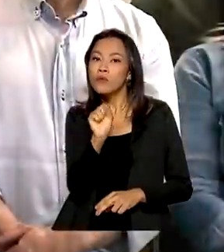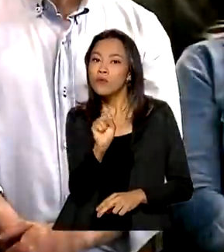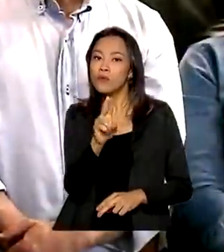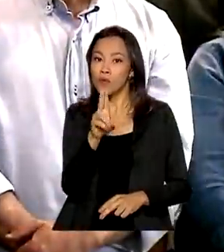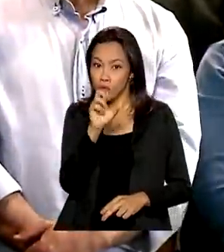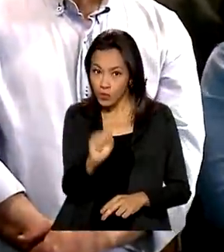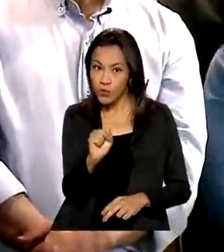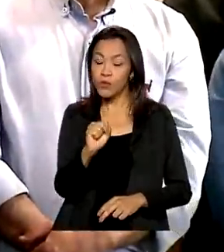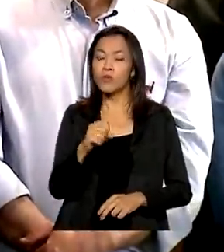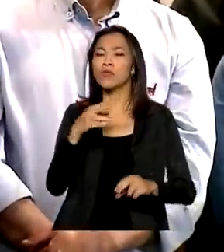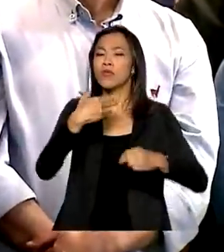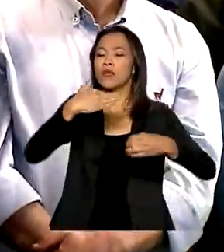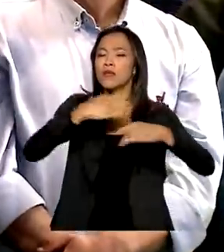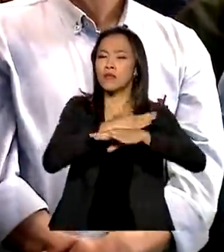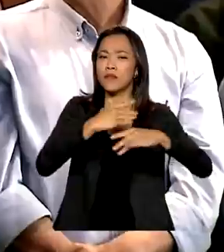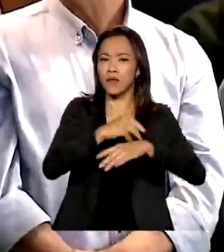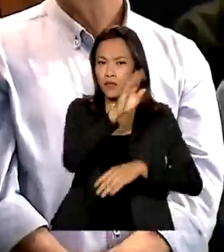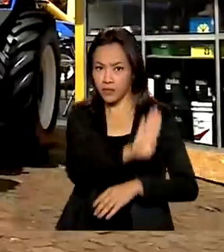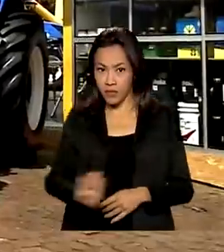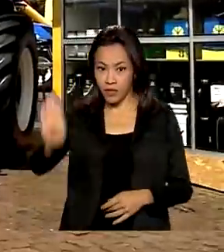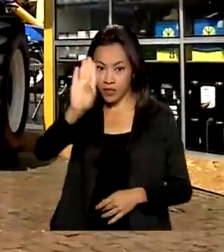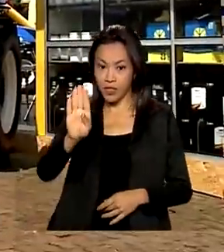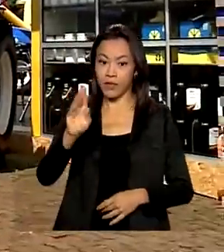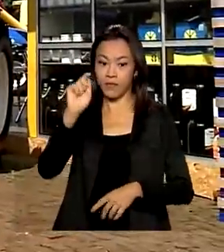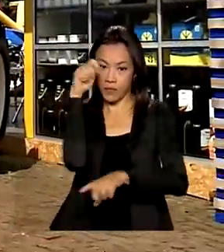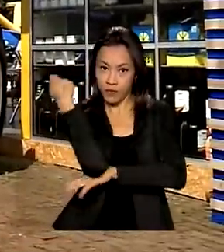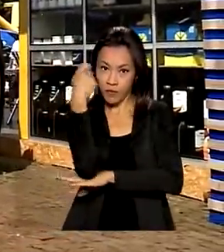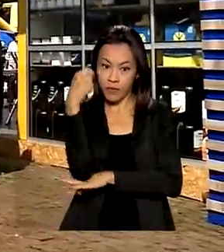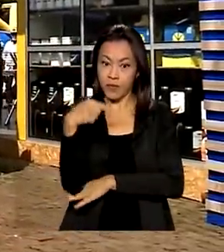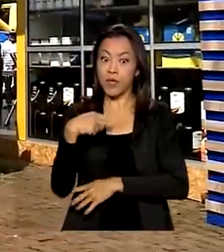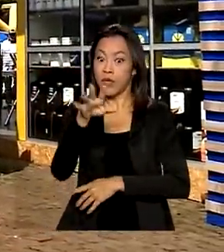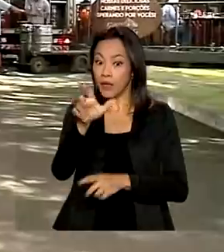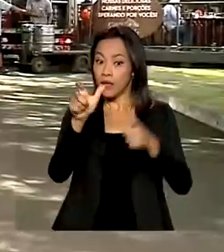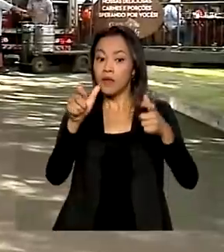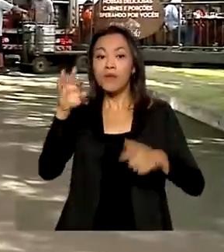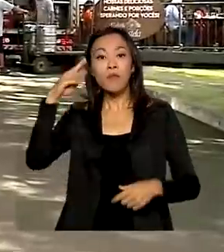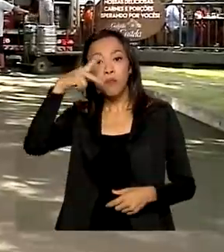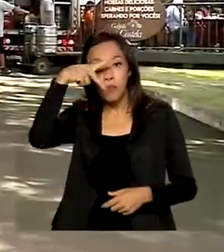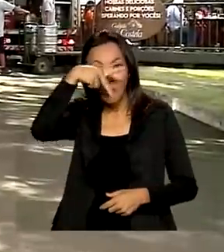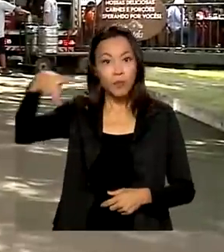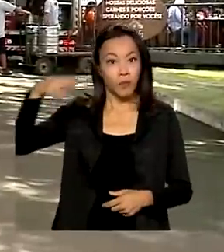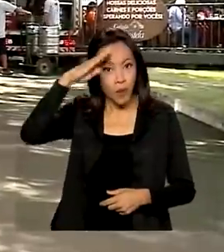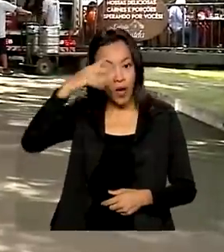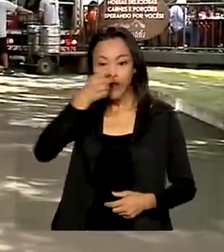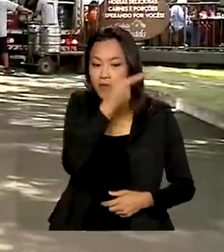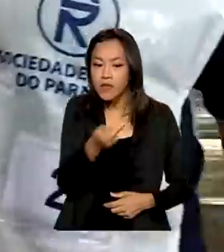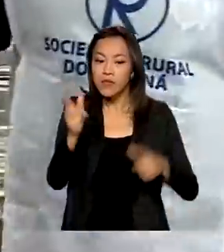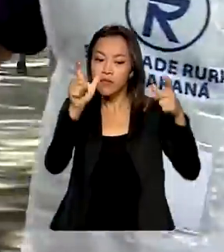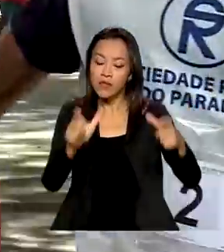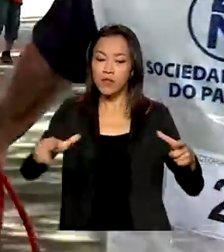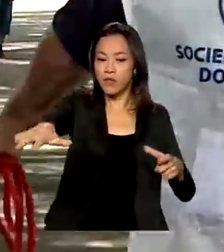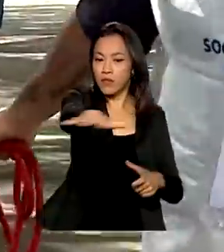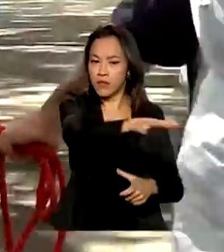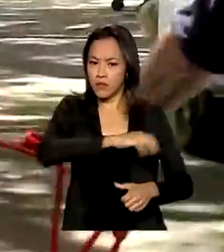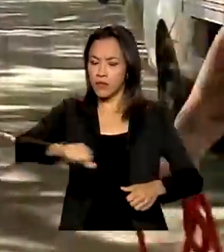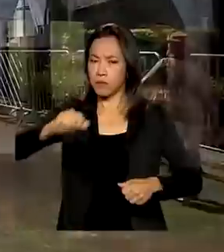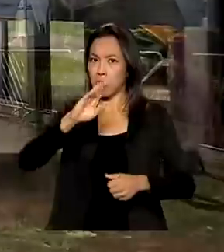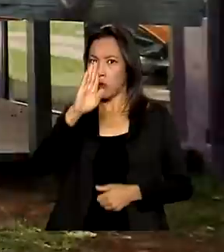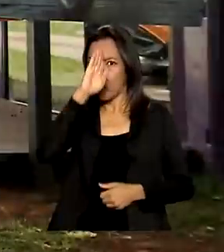No Paraná, o presidente visita a Expo Londrina, um dos maiores eventos agropecuários da América Latina.